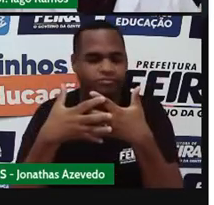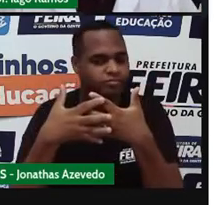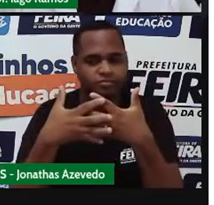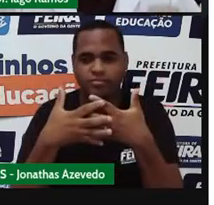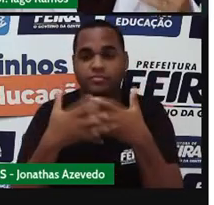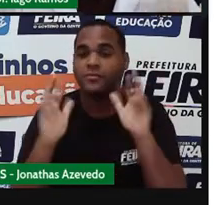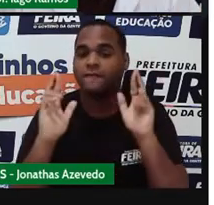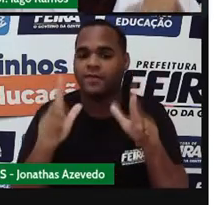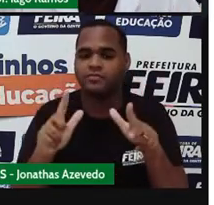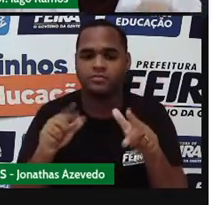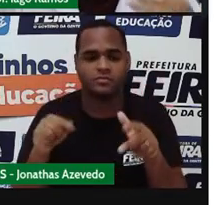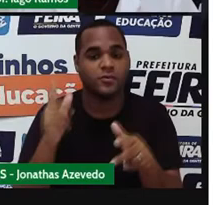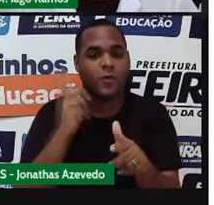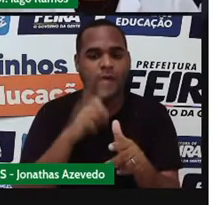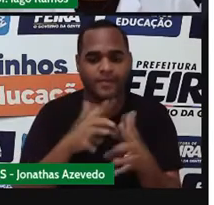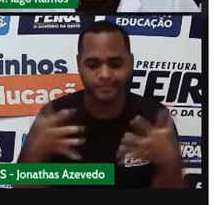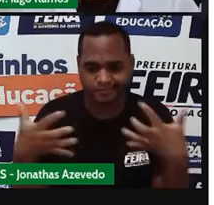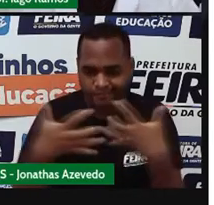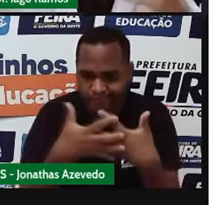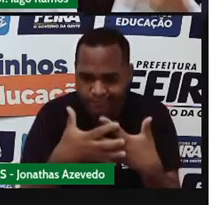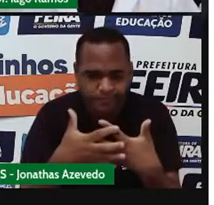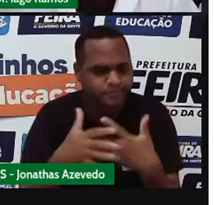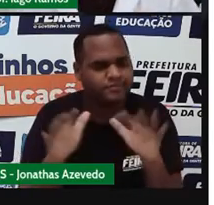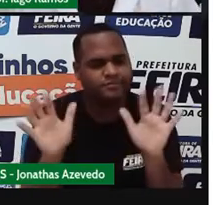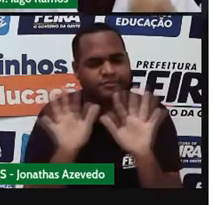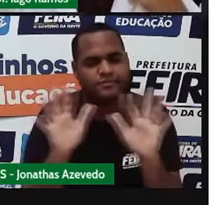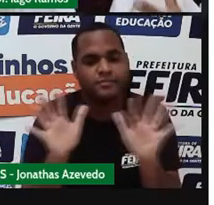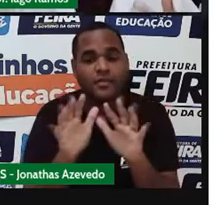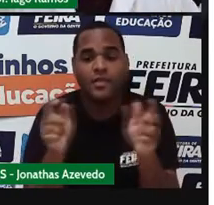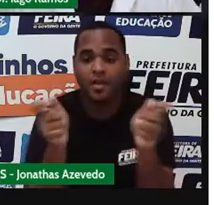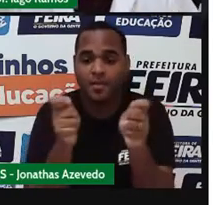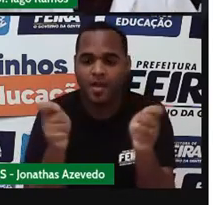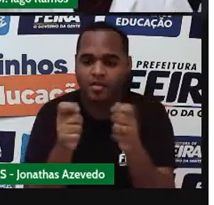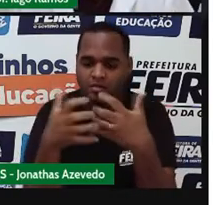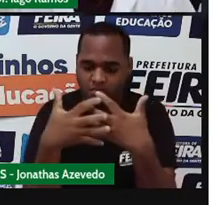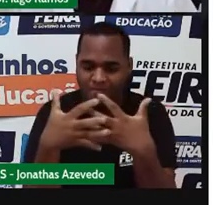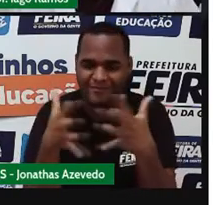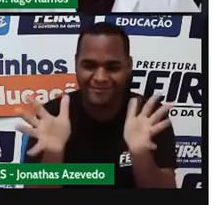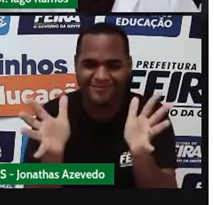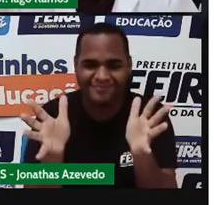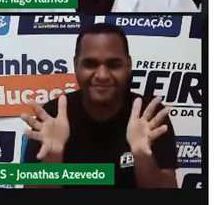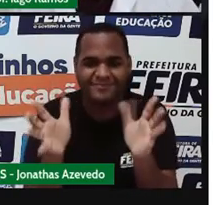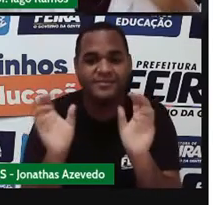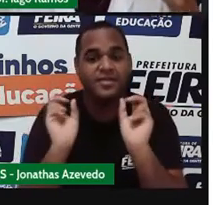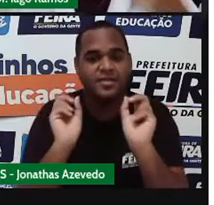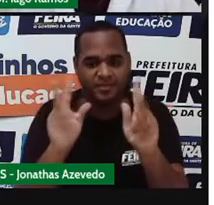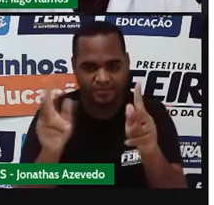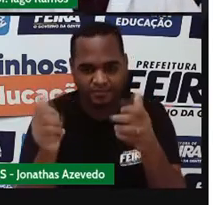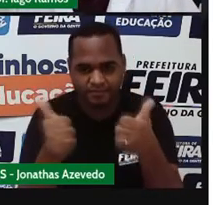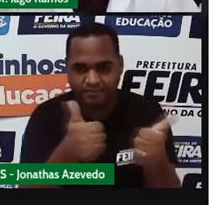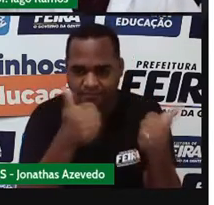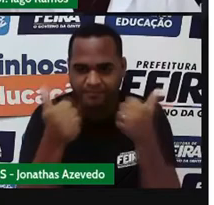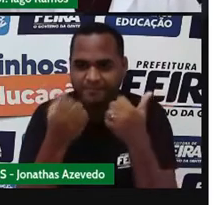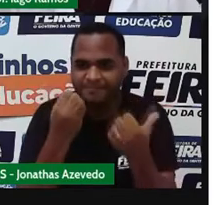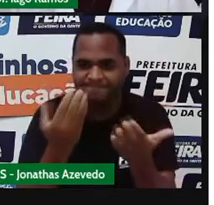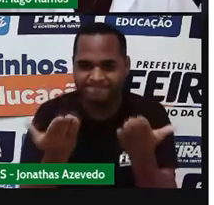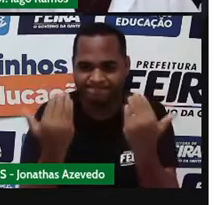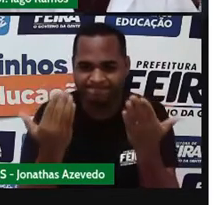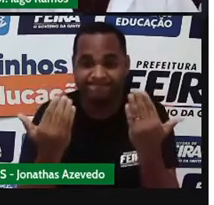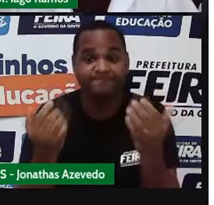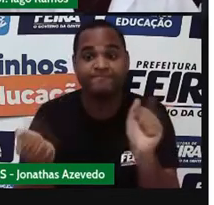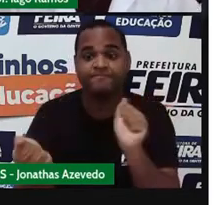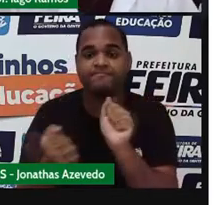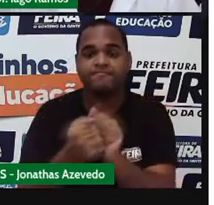objetivo aqui não é complicar, o objetivo aqui é descomplicar. Valeu, vamos junto, vamos